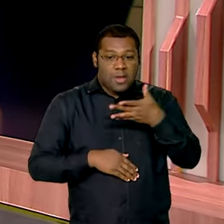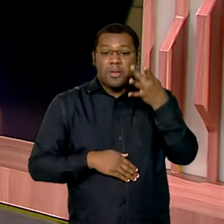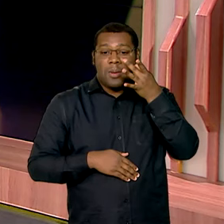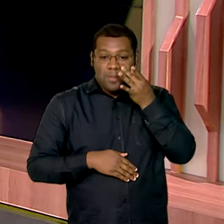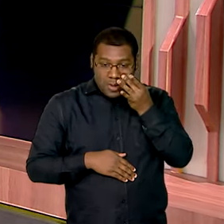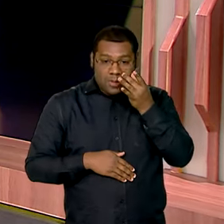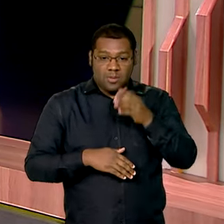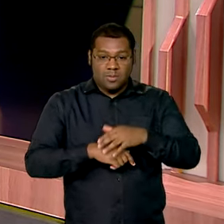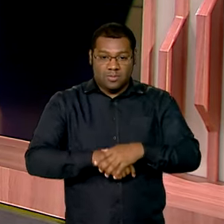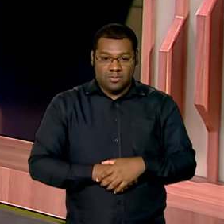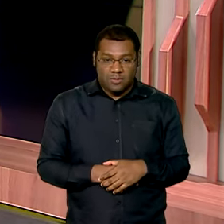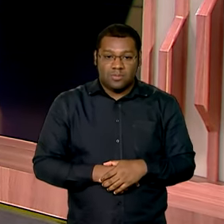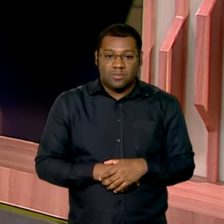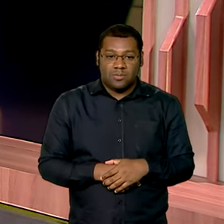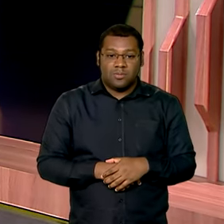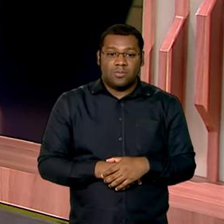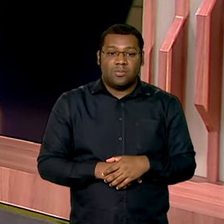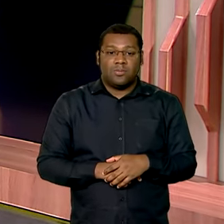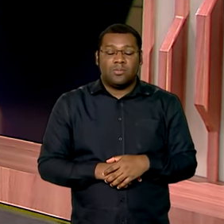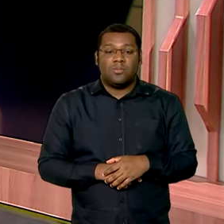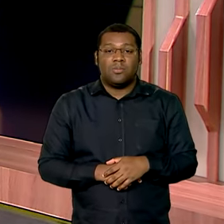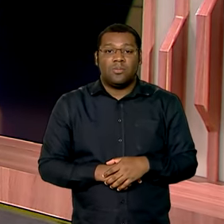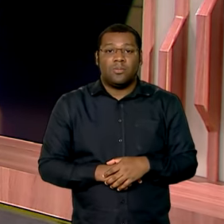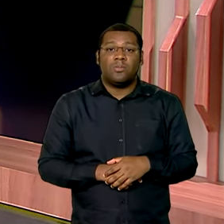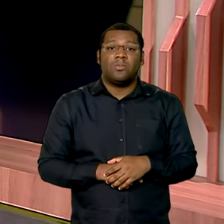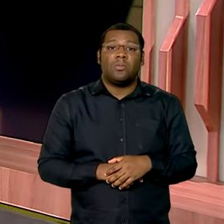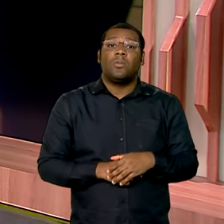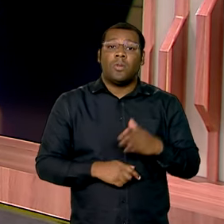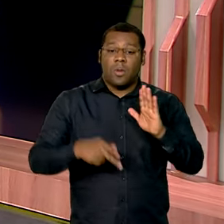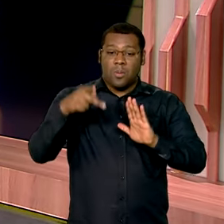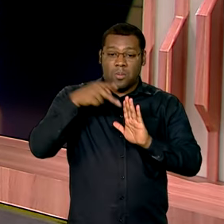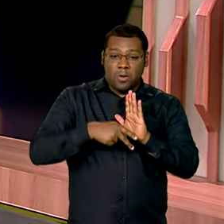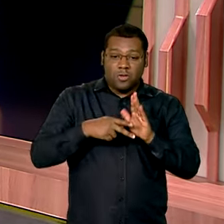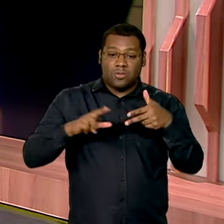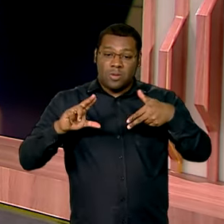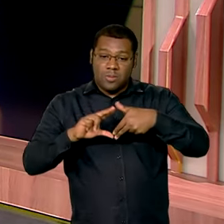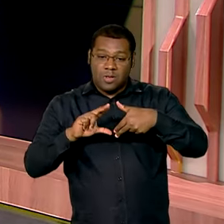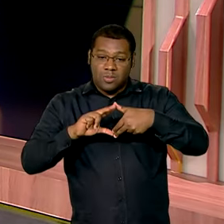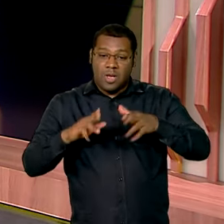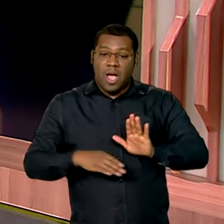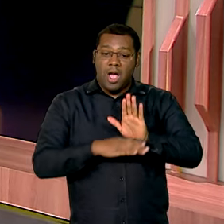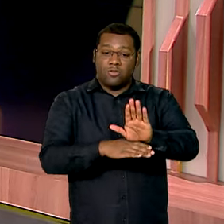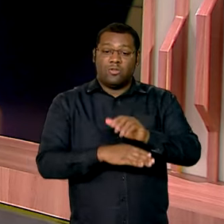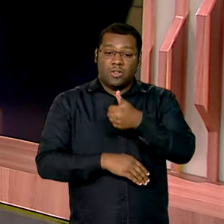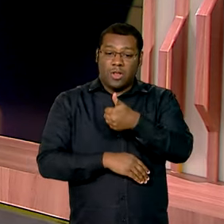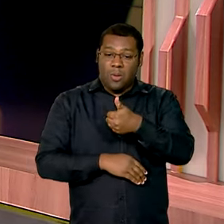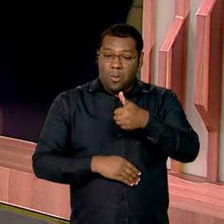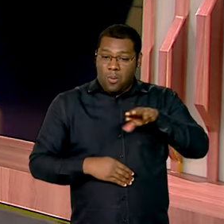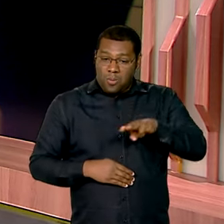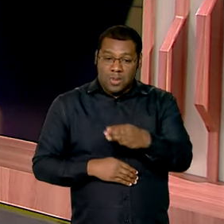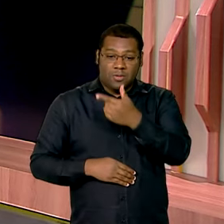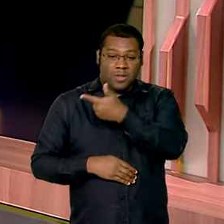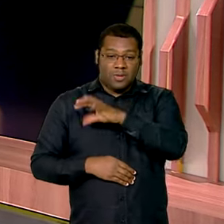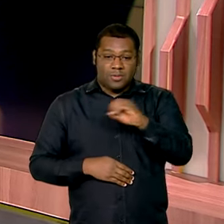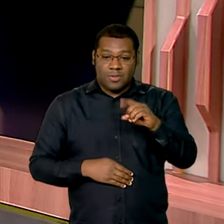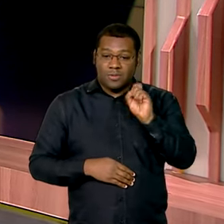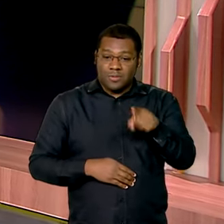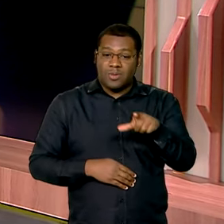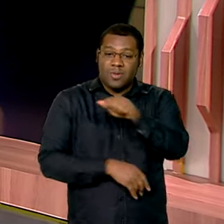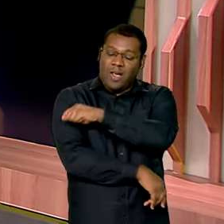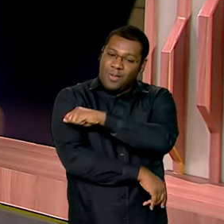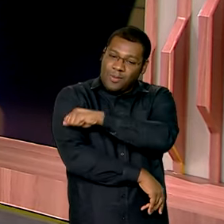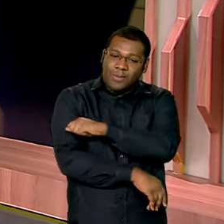Família. Com a ampliação, mais de 1 milhão e 200 mil alunos serão incluídos. É isso, menos